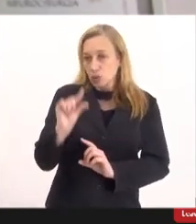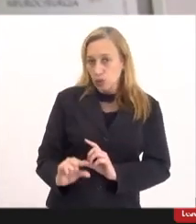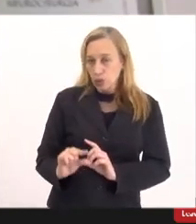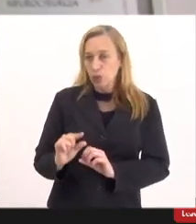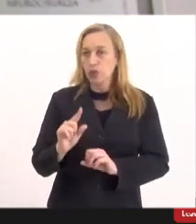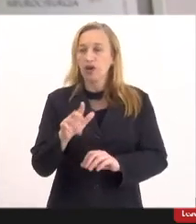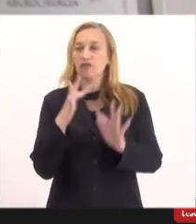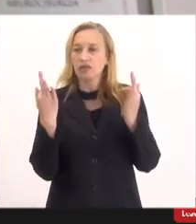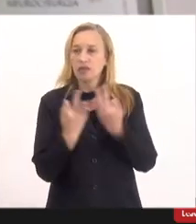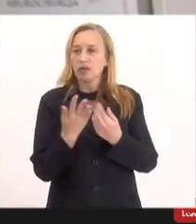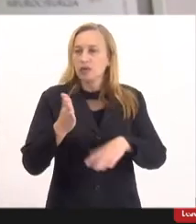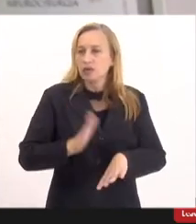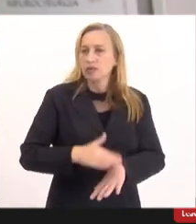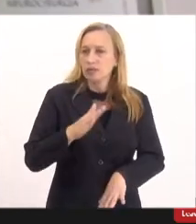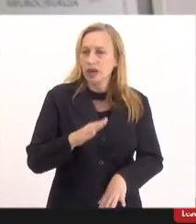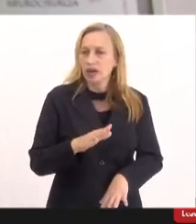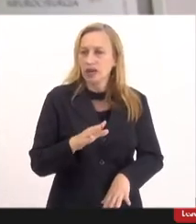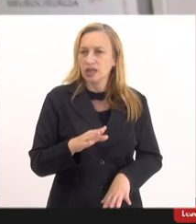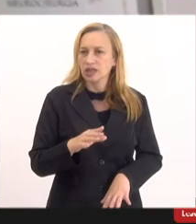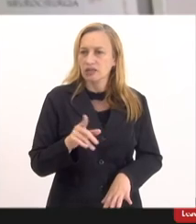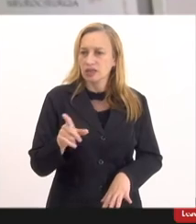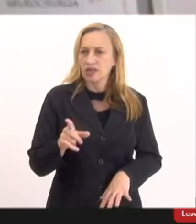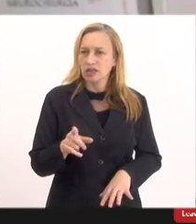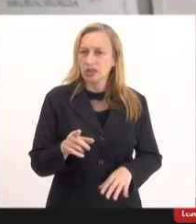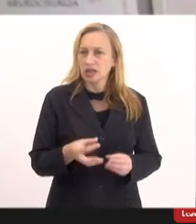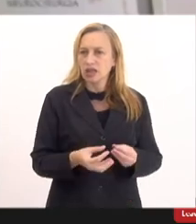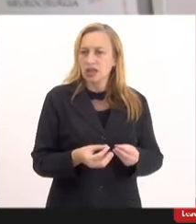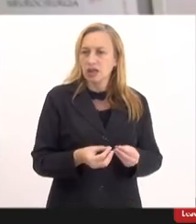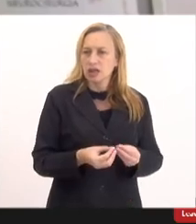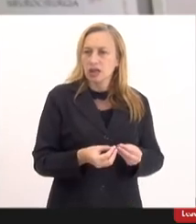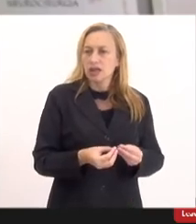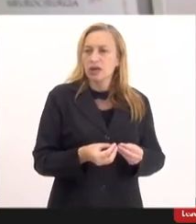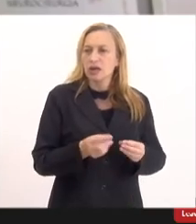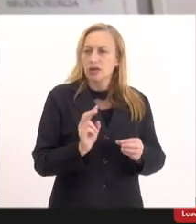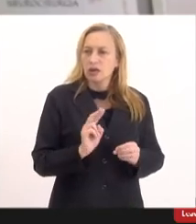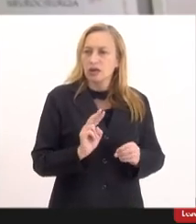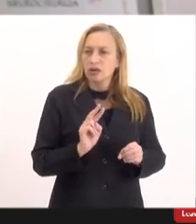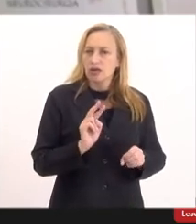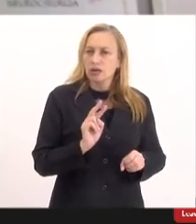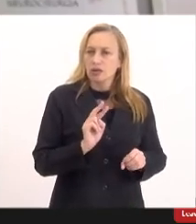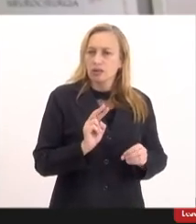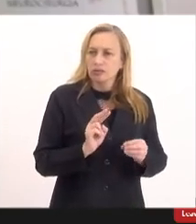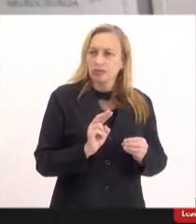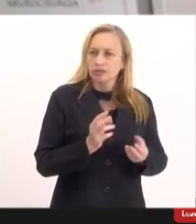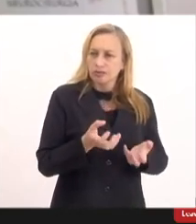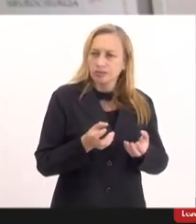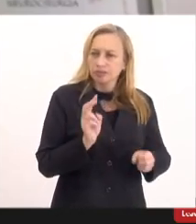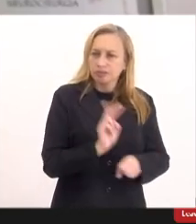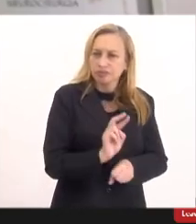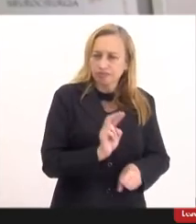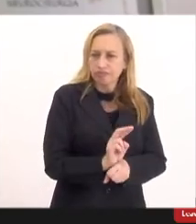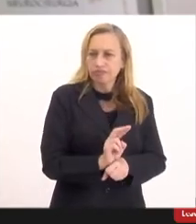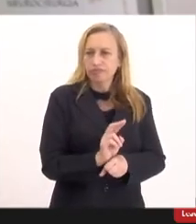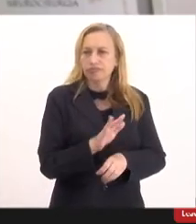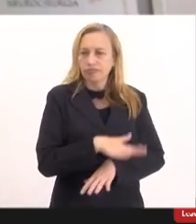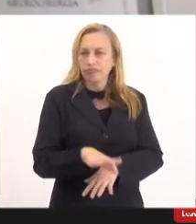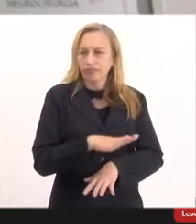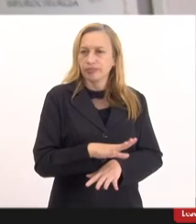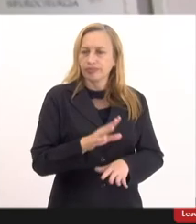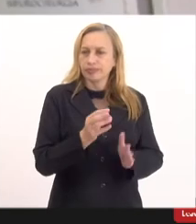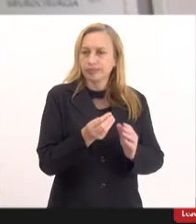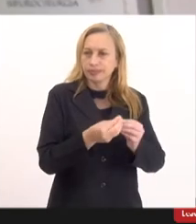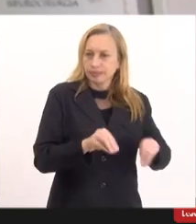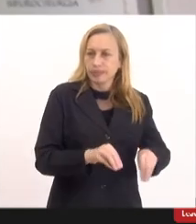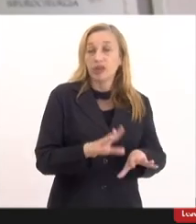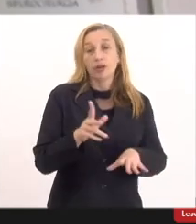mais você mascara uma criança mais você favorece outras doenças respiratórias mas o pai levou e a criança tomou a dose